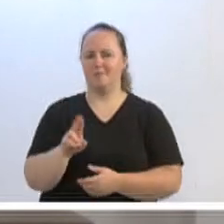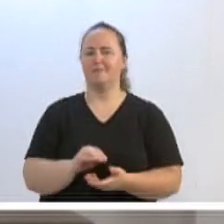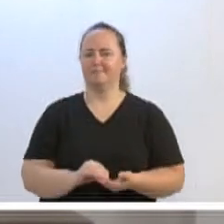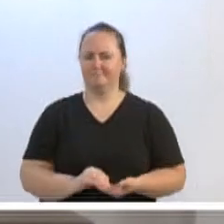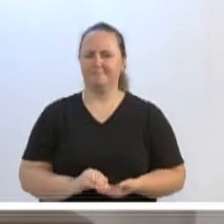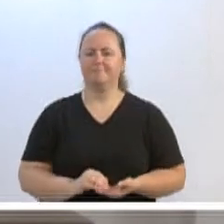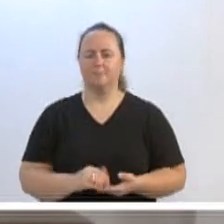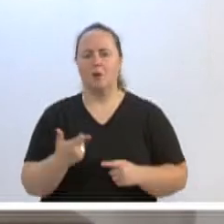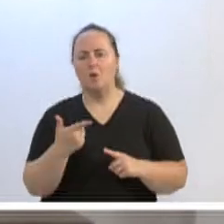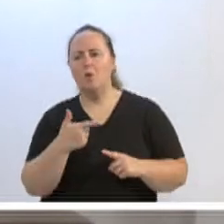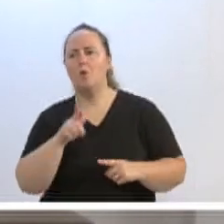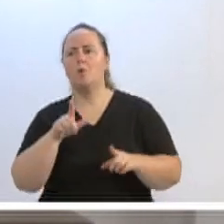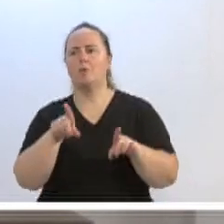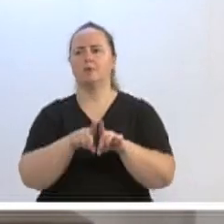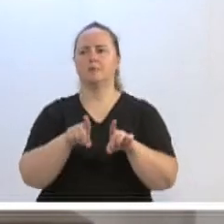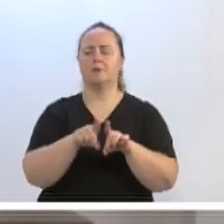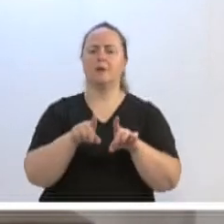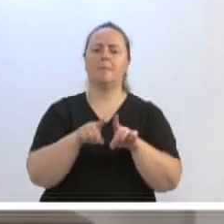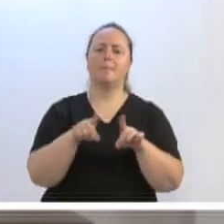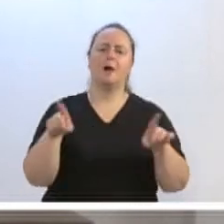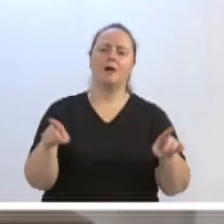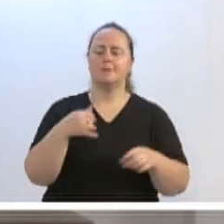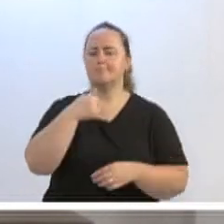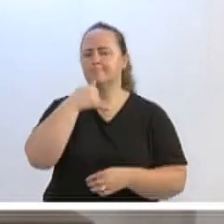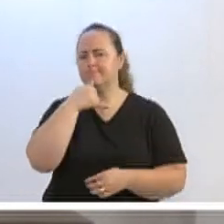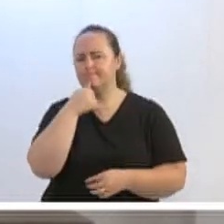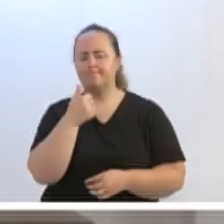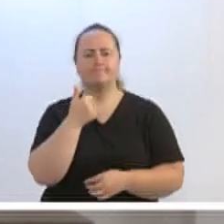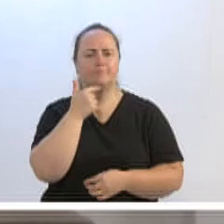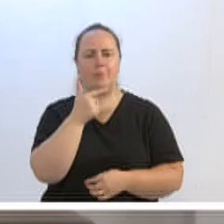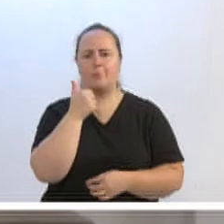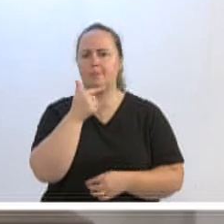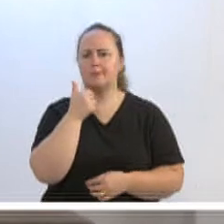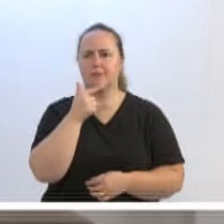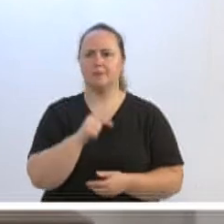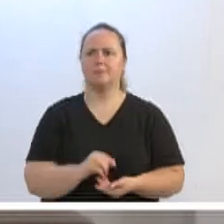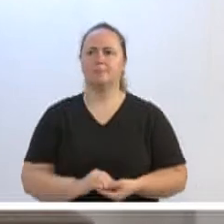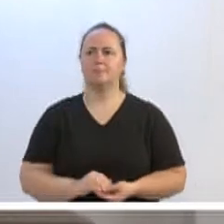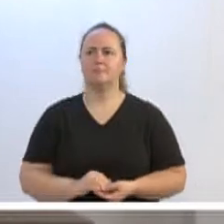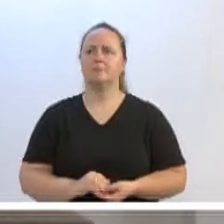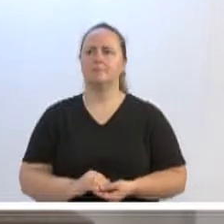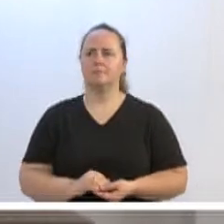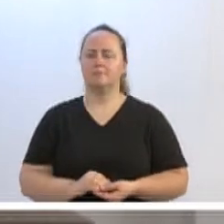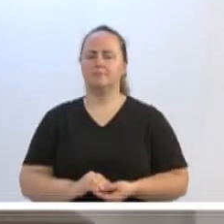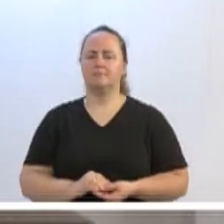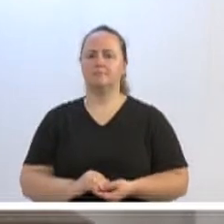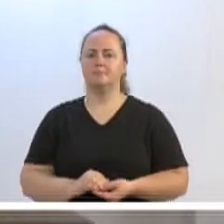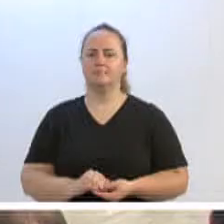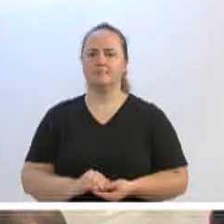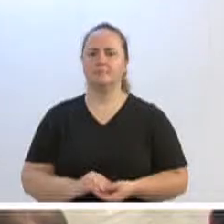e que infelizmente não conseguiram lograr êxito. De novo, Blumenau é que perdeu muito com isso, infelizmente. Seria isso, presidente.